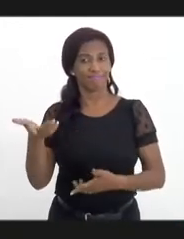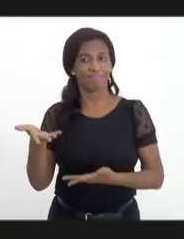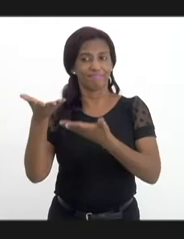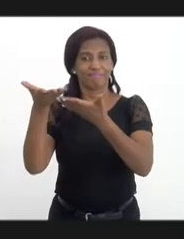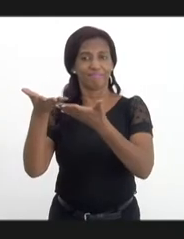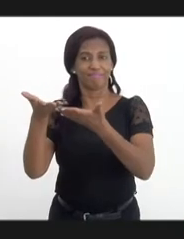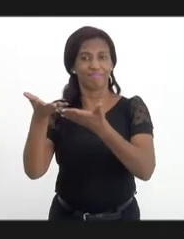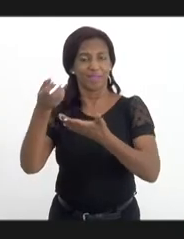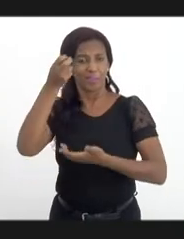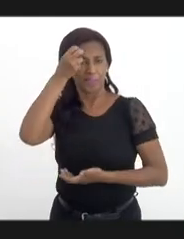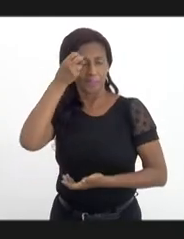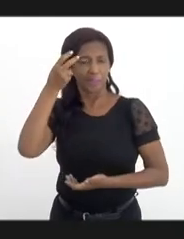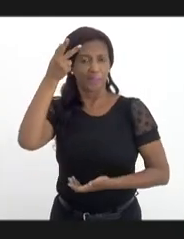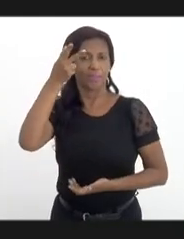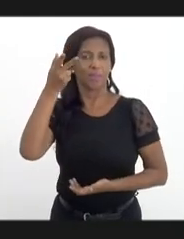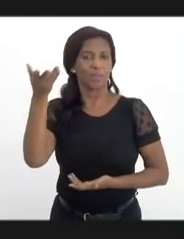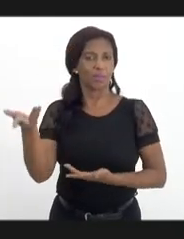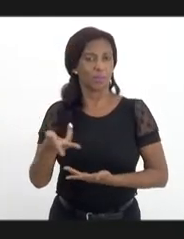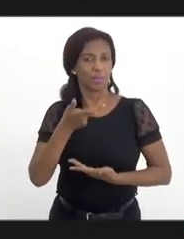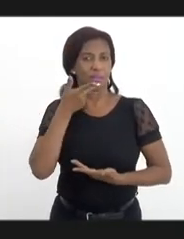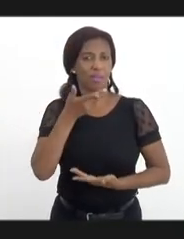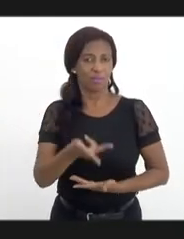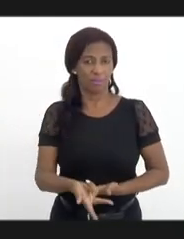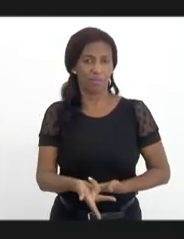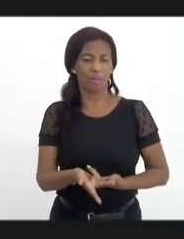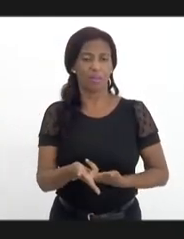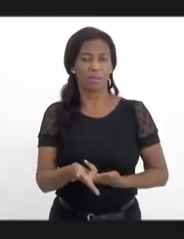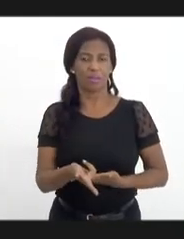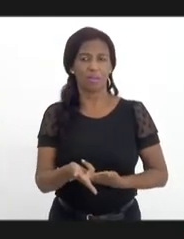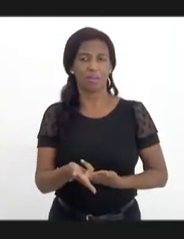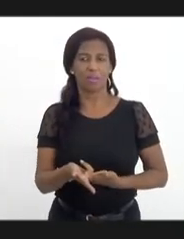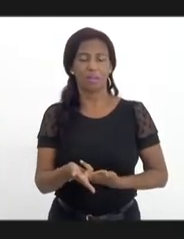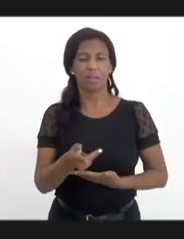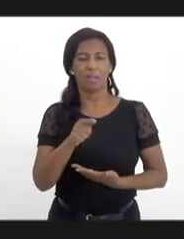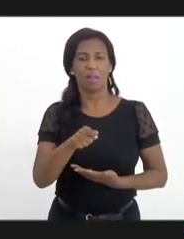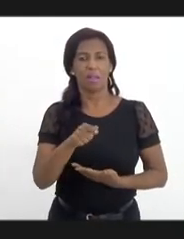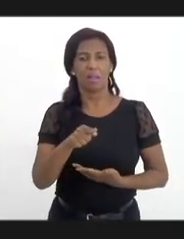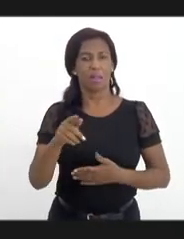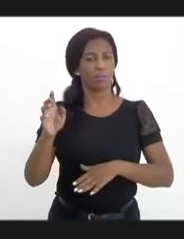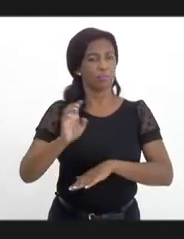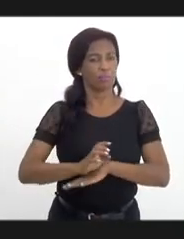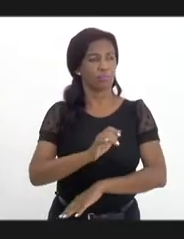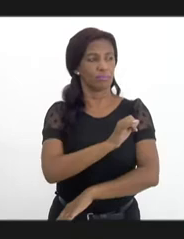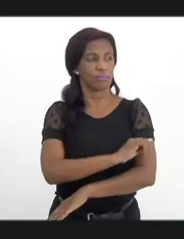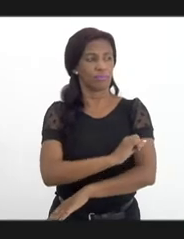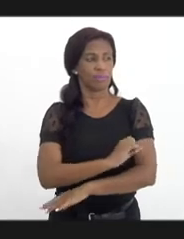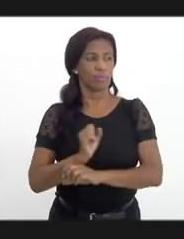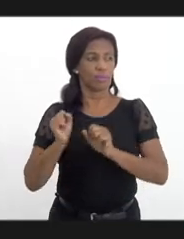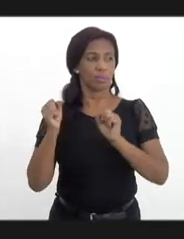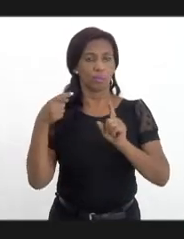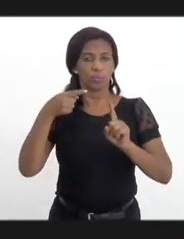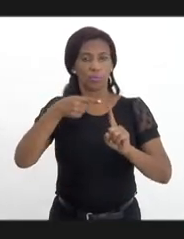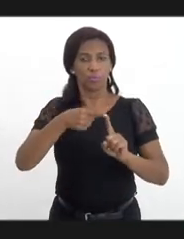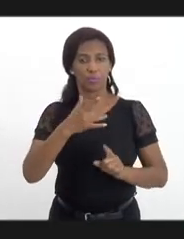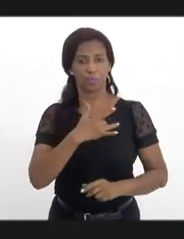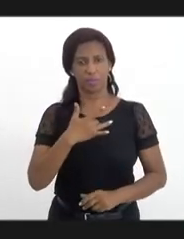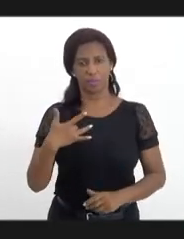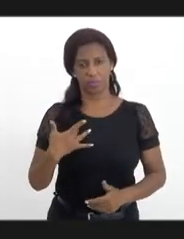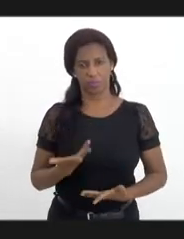maiores expertise do que diz respeito a álcool e drogas na cidade do Rio de Janeiro, do ponto de vista da saúde.